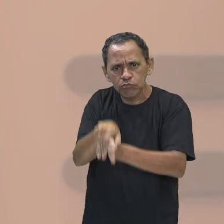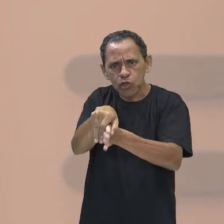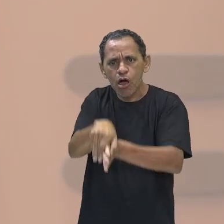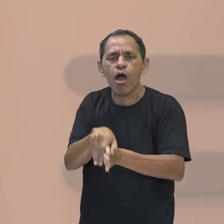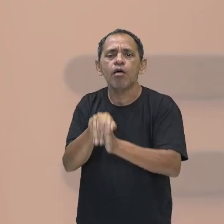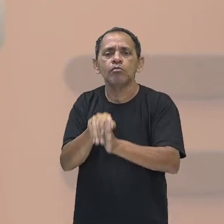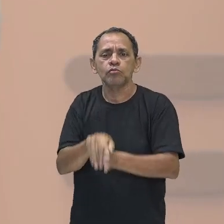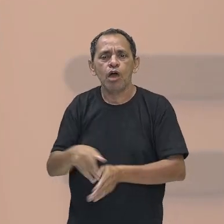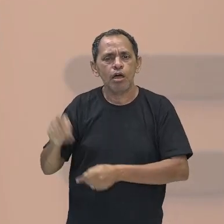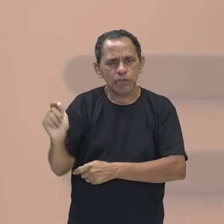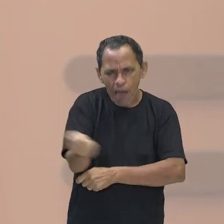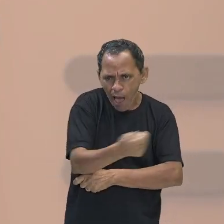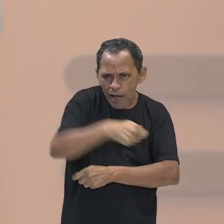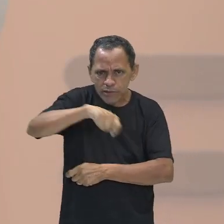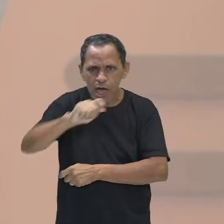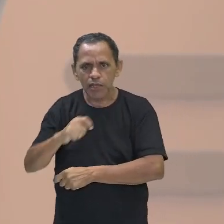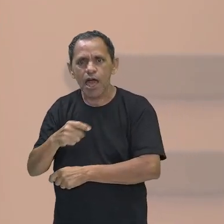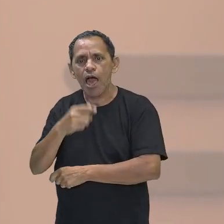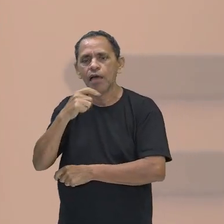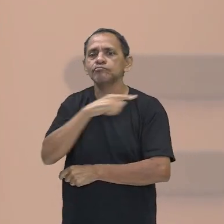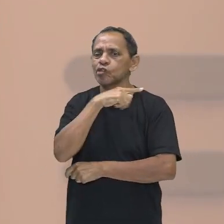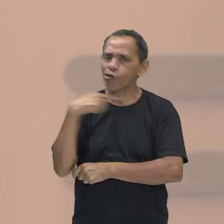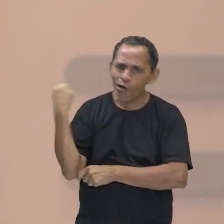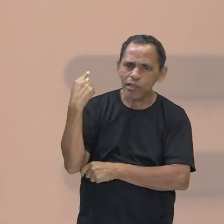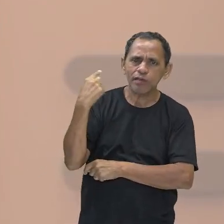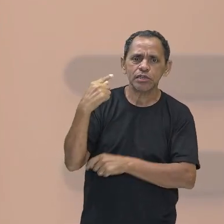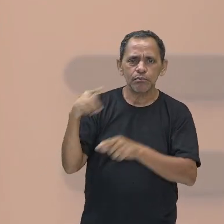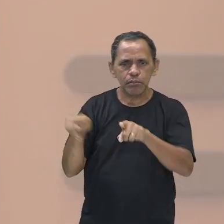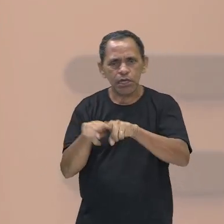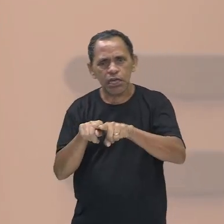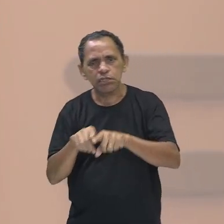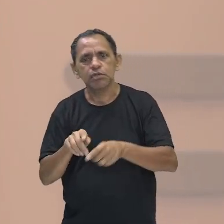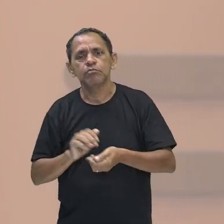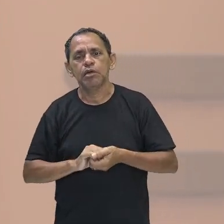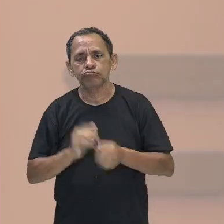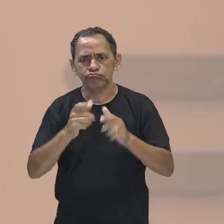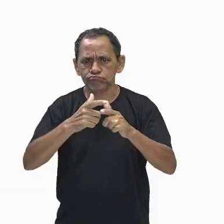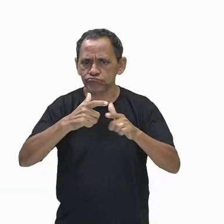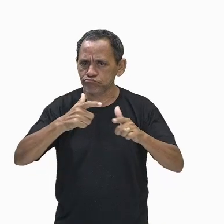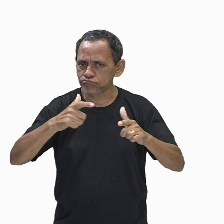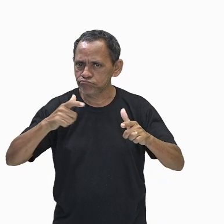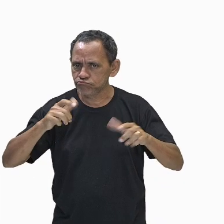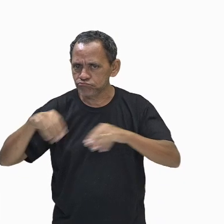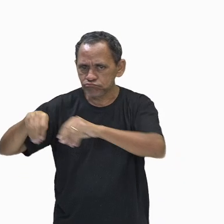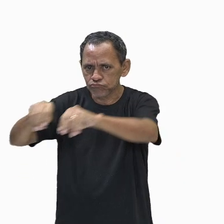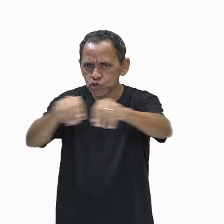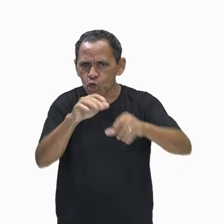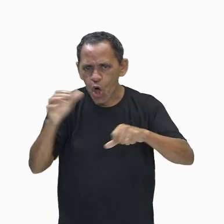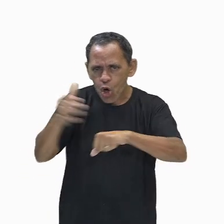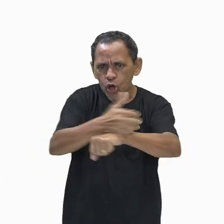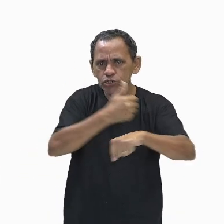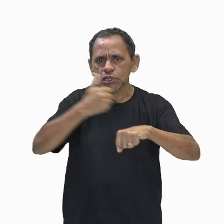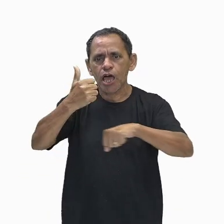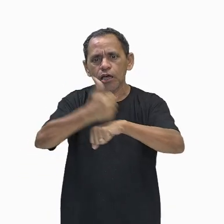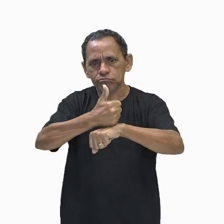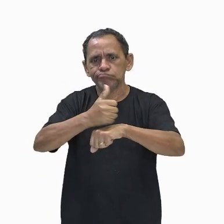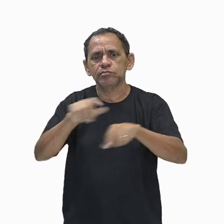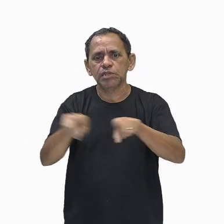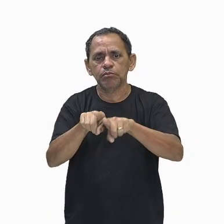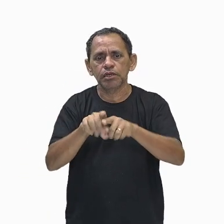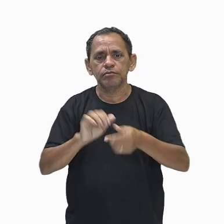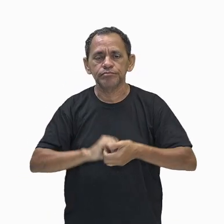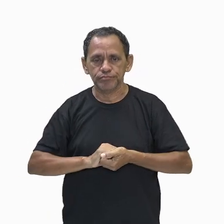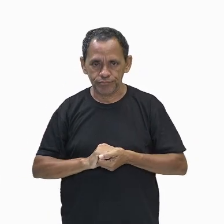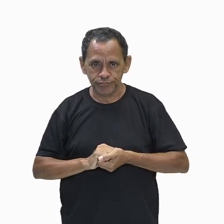rolavam, tá? E aí, o Egito, ele vai, então, aí, fazendo a sua expansão territorial. Acompanha comigo, ali, a coroação,